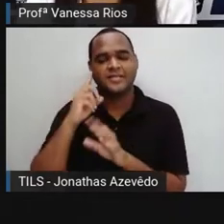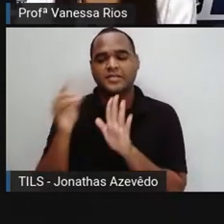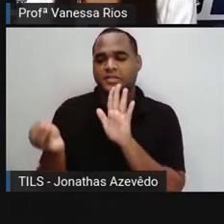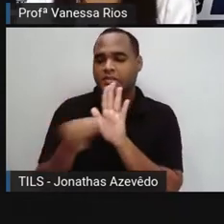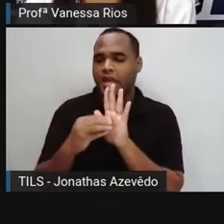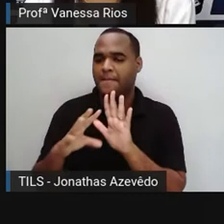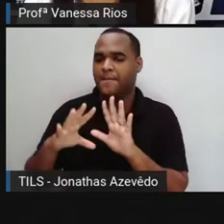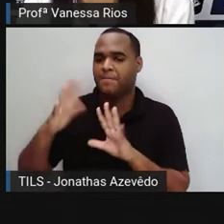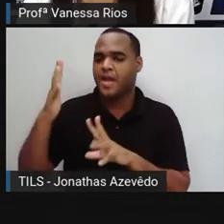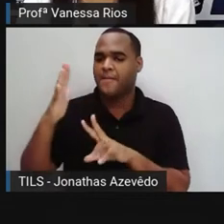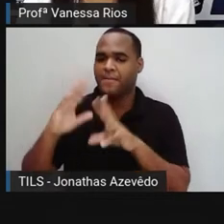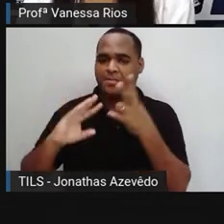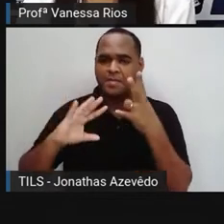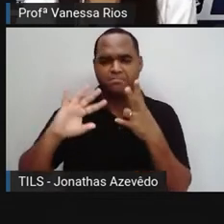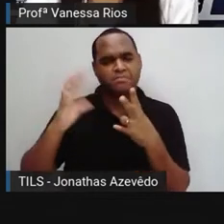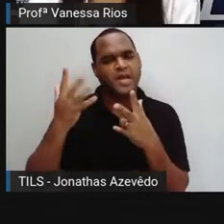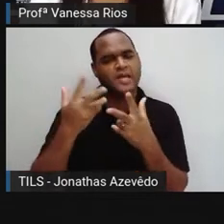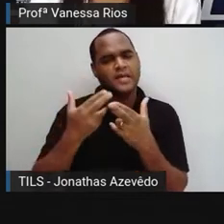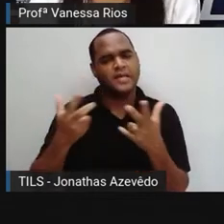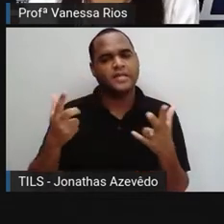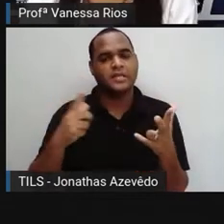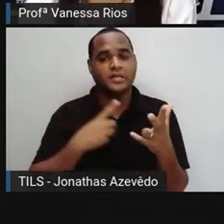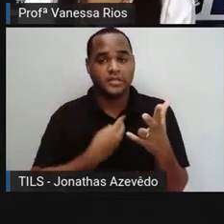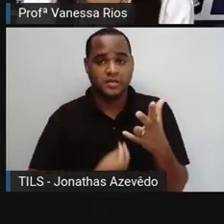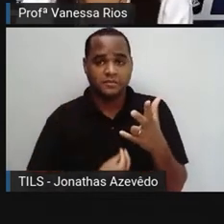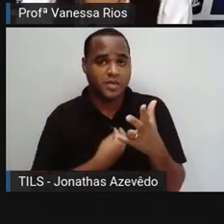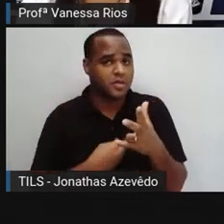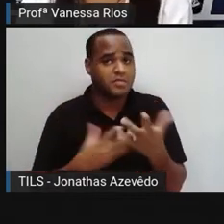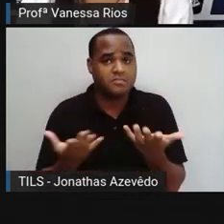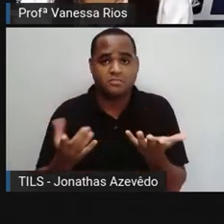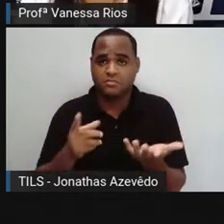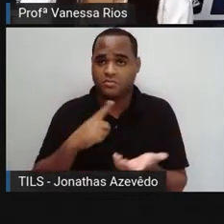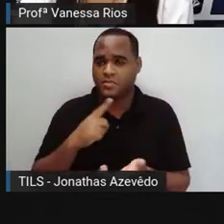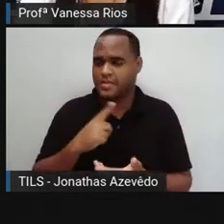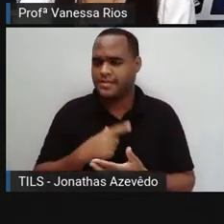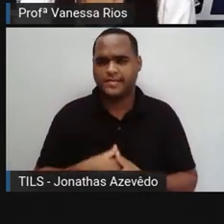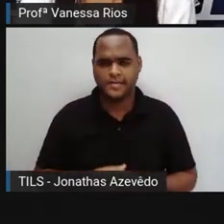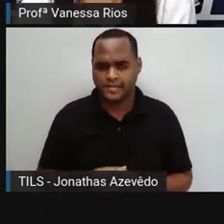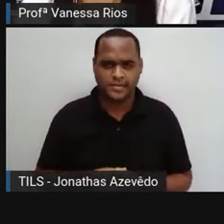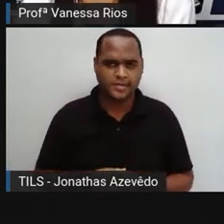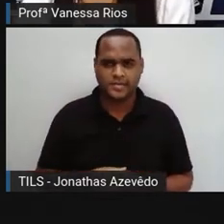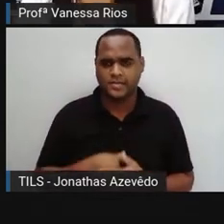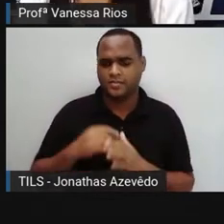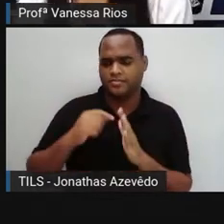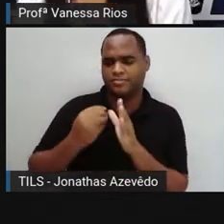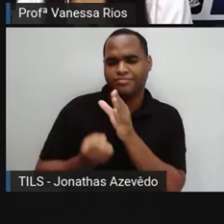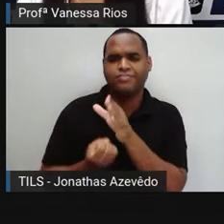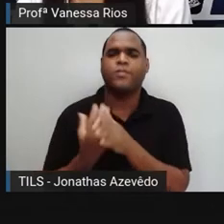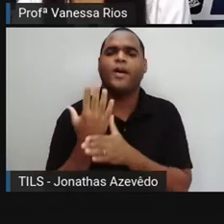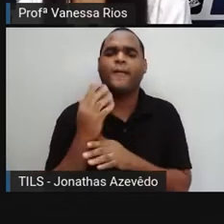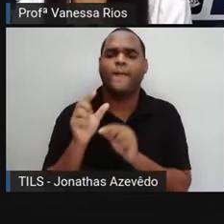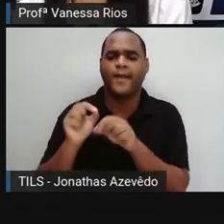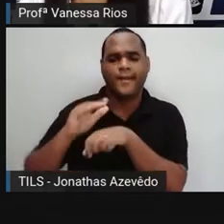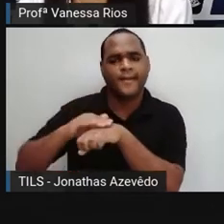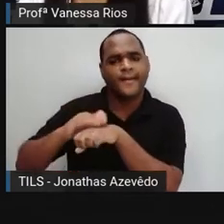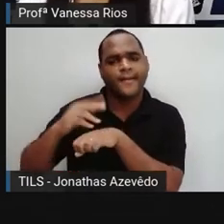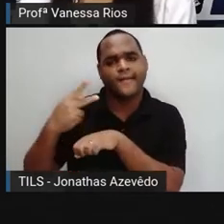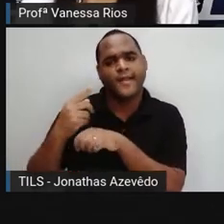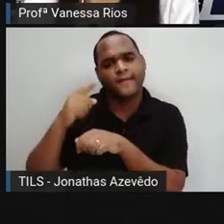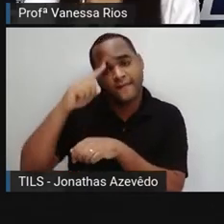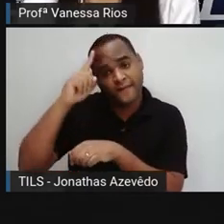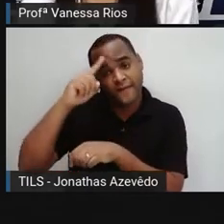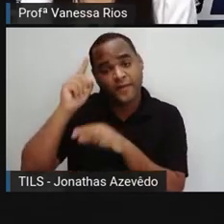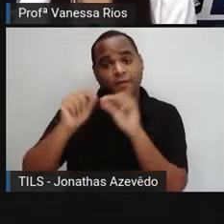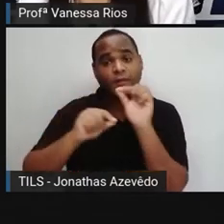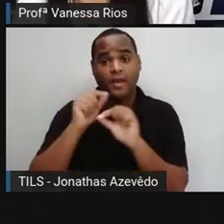acontecimentos, registrar modos de vida. Qual será a origem? Quem será que inventou? Será